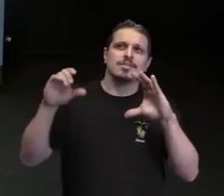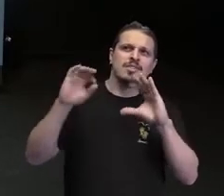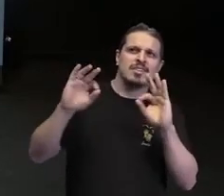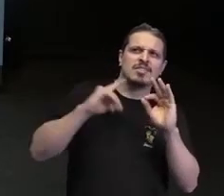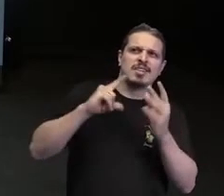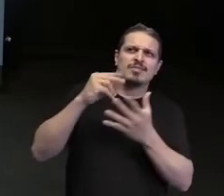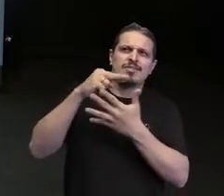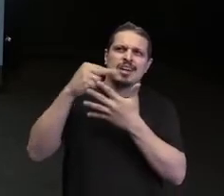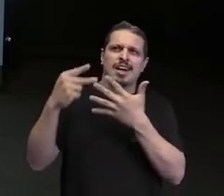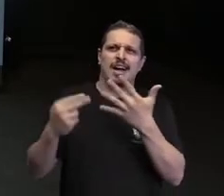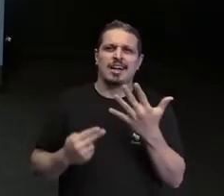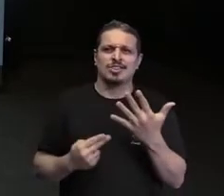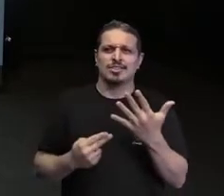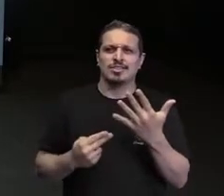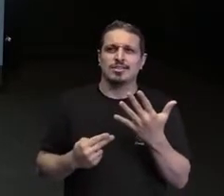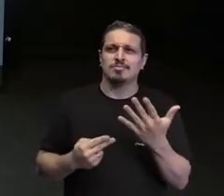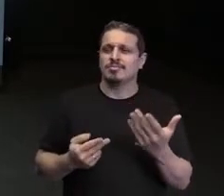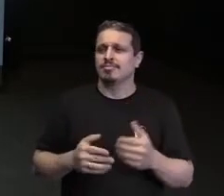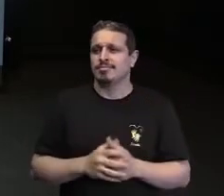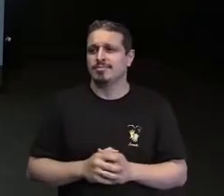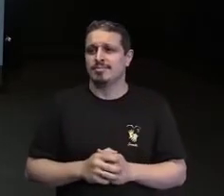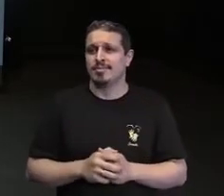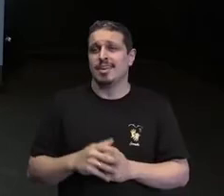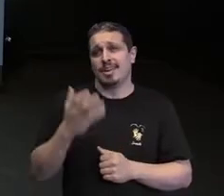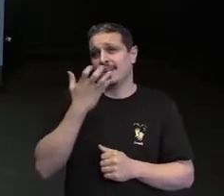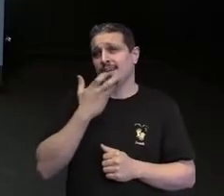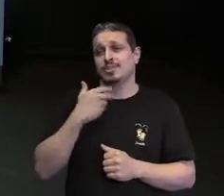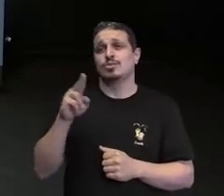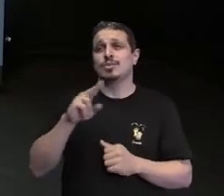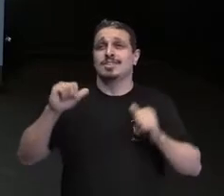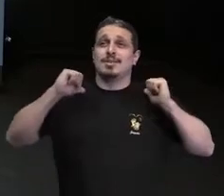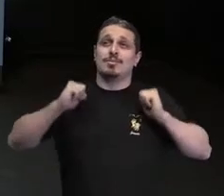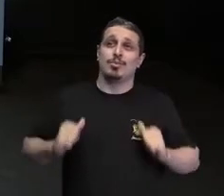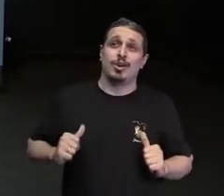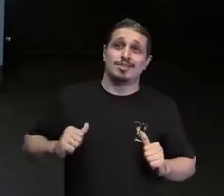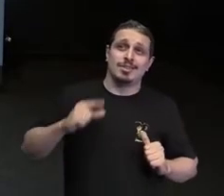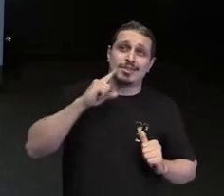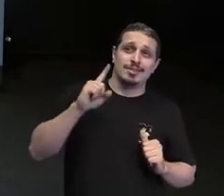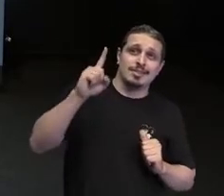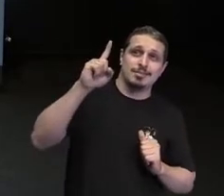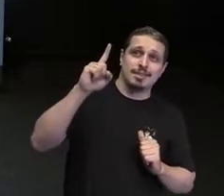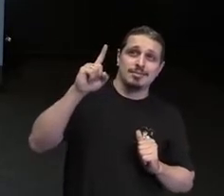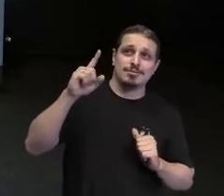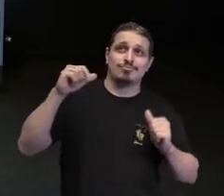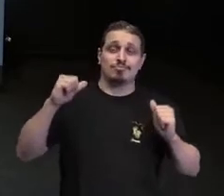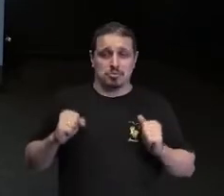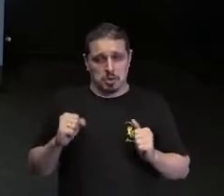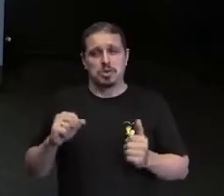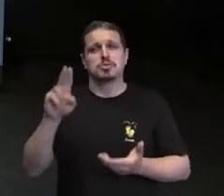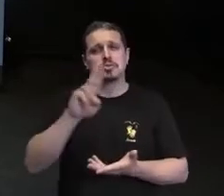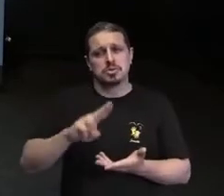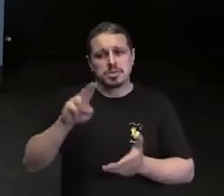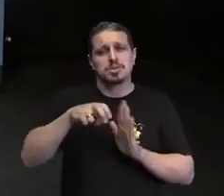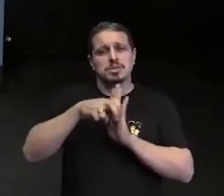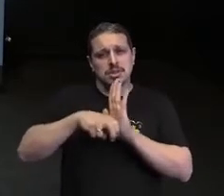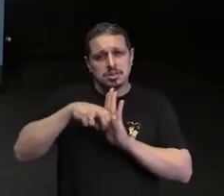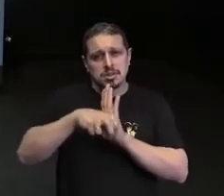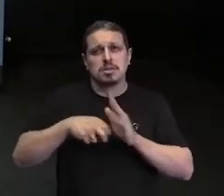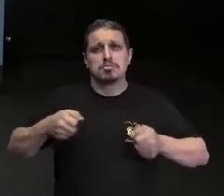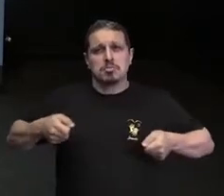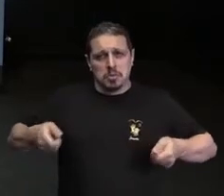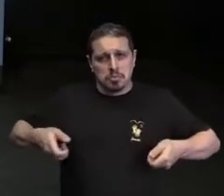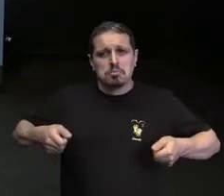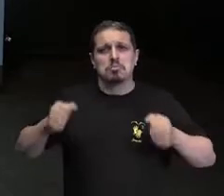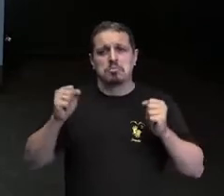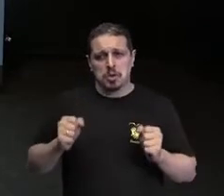costas. Provavelmente essa cadeira de rodas, ela está sendo utilizada por uma pessoa, por uma criança, no seu